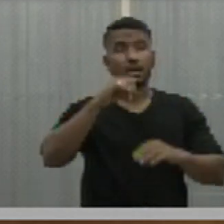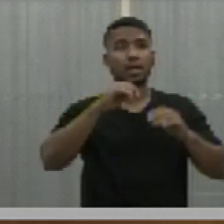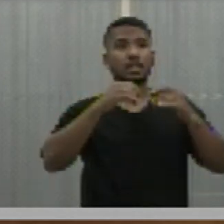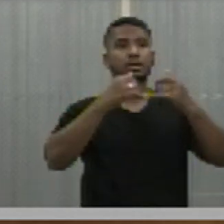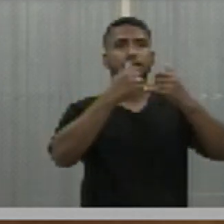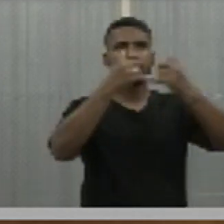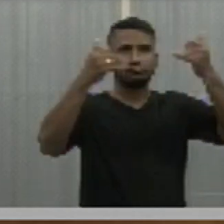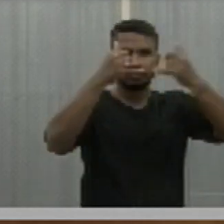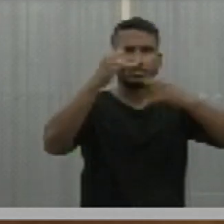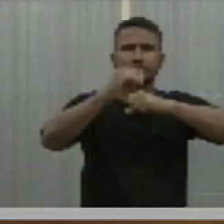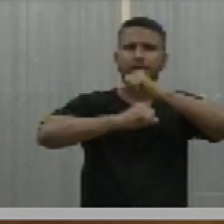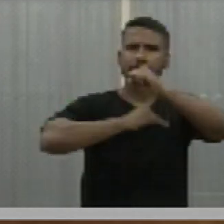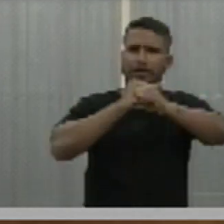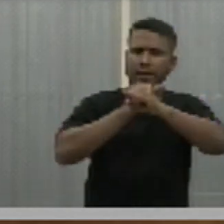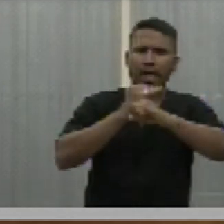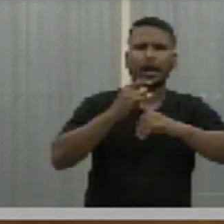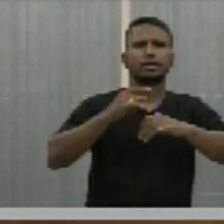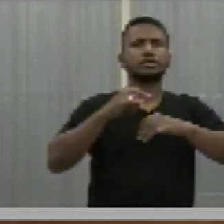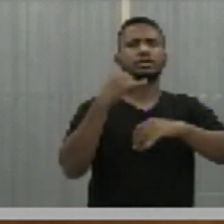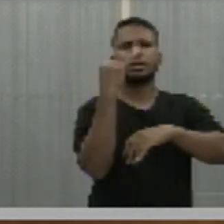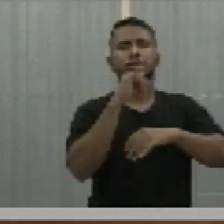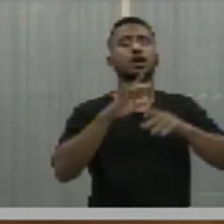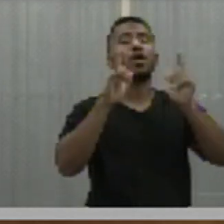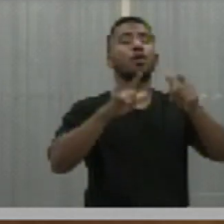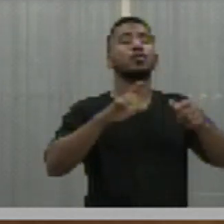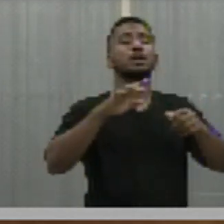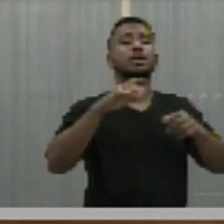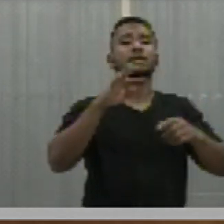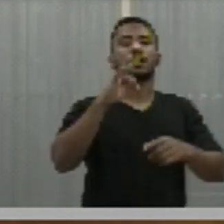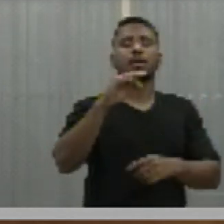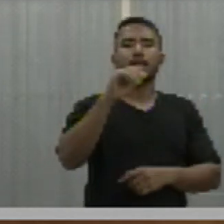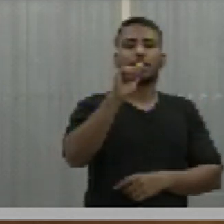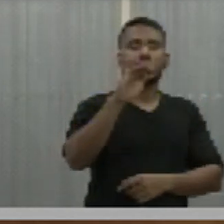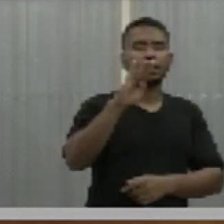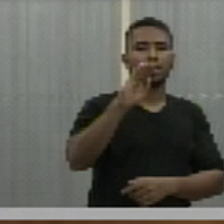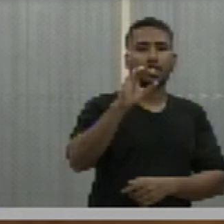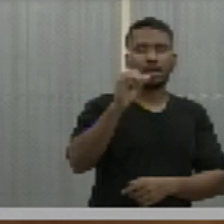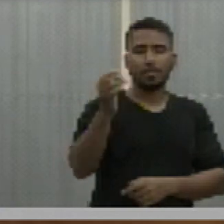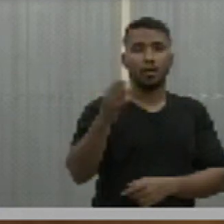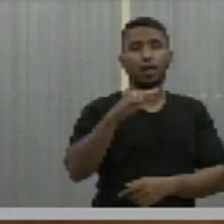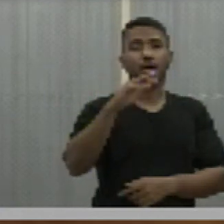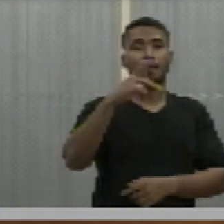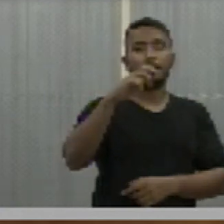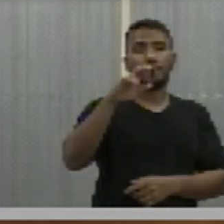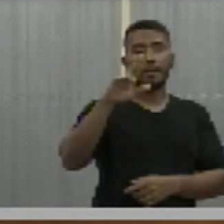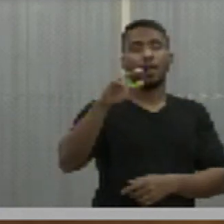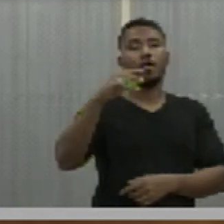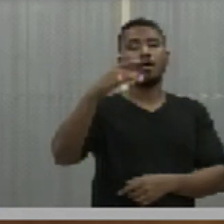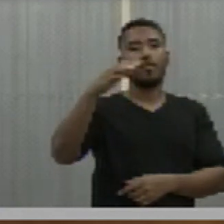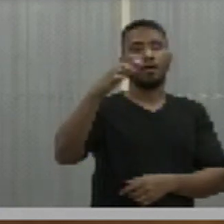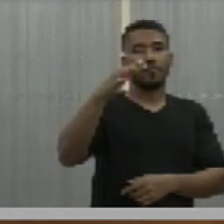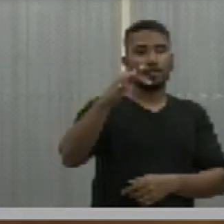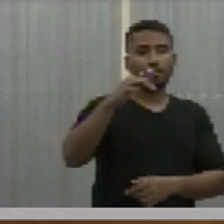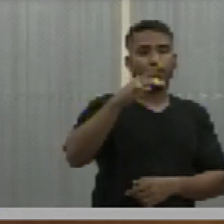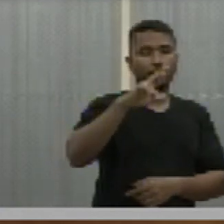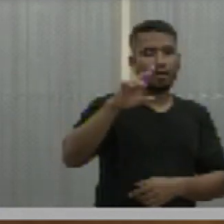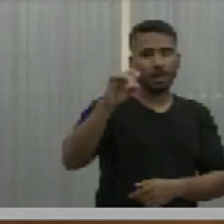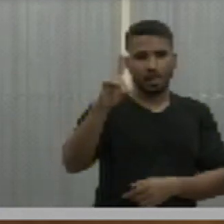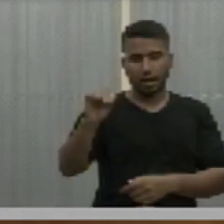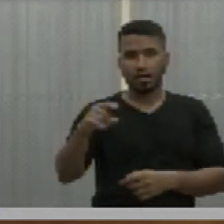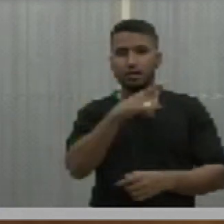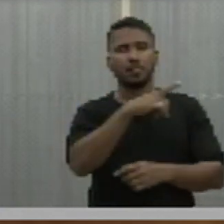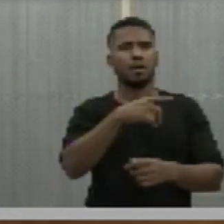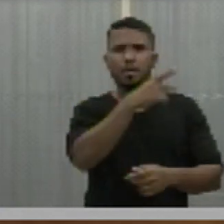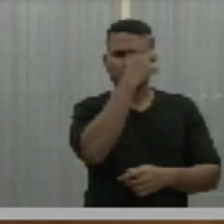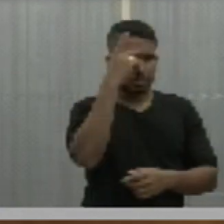de telefone, de internet, móvel na região da Taboga do Pau Ferrado, PSH Taboga e entorno, tendo em vista que os moradores da região não têm